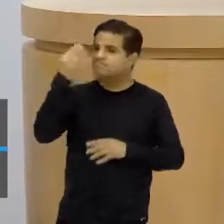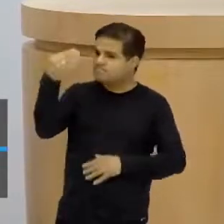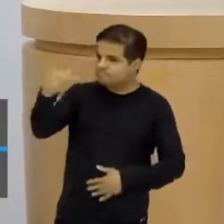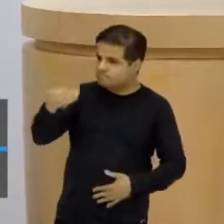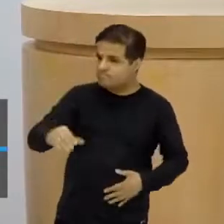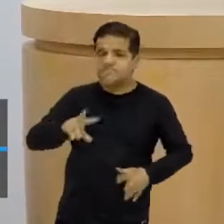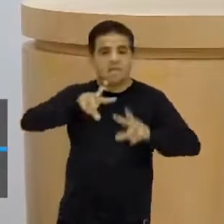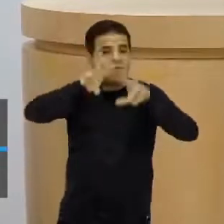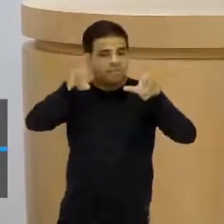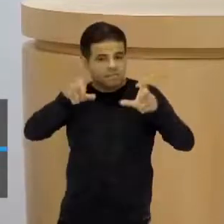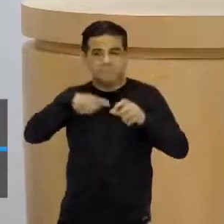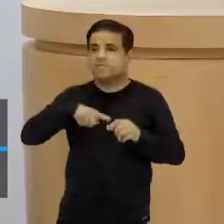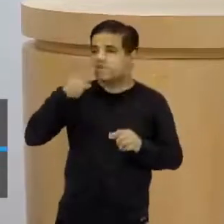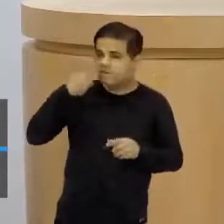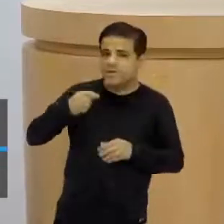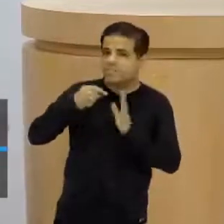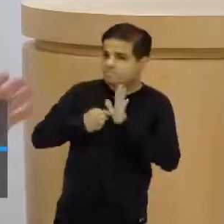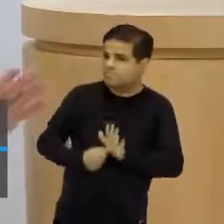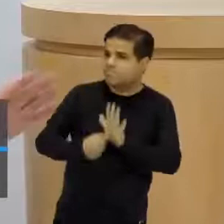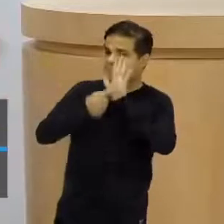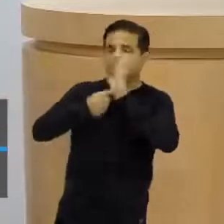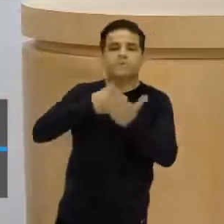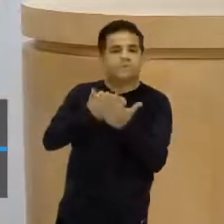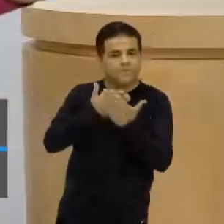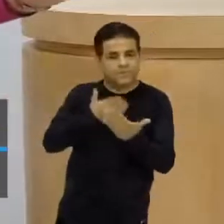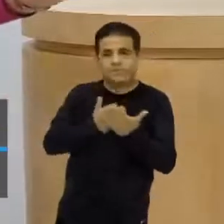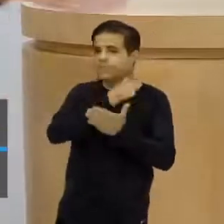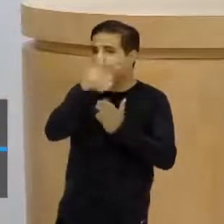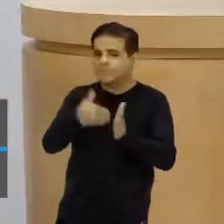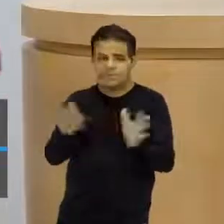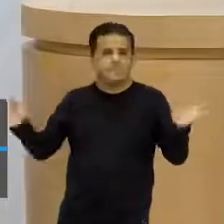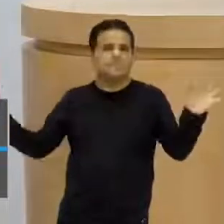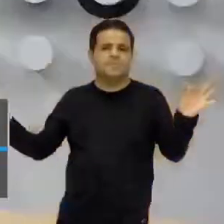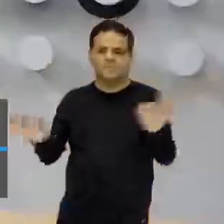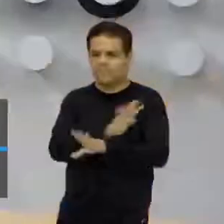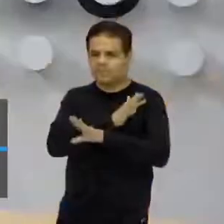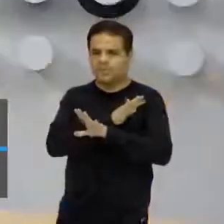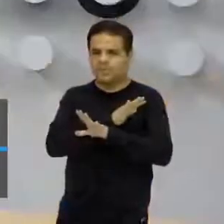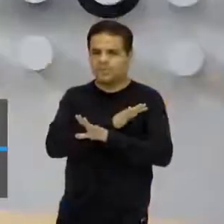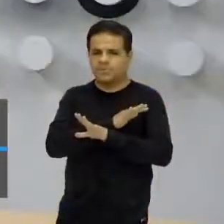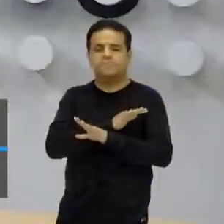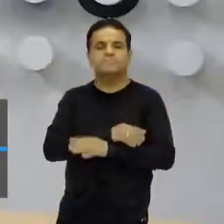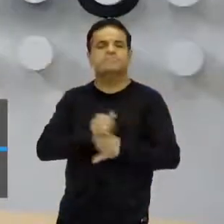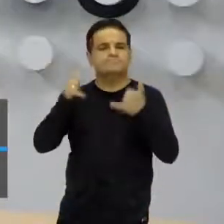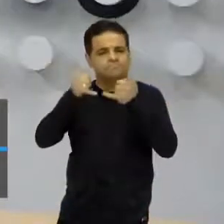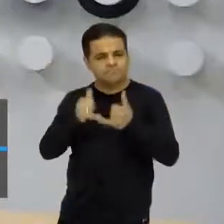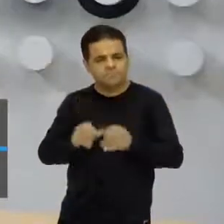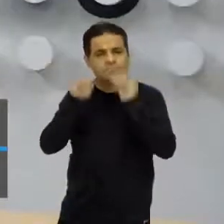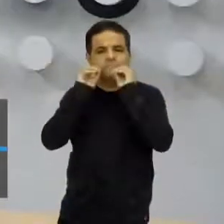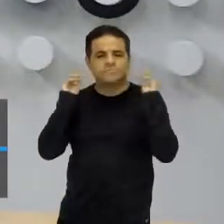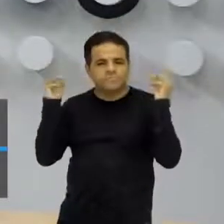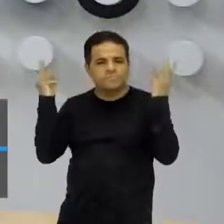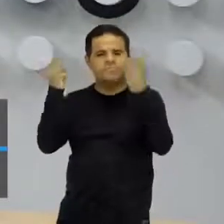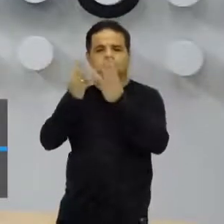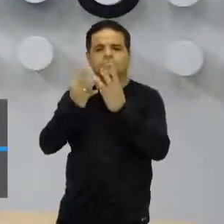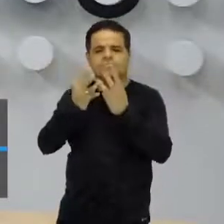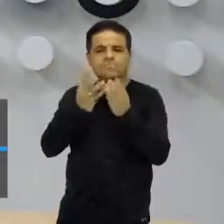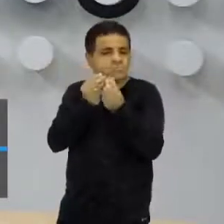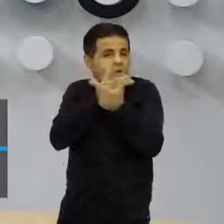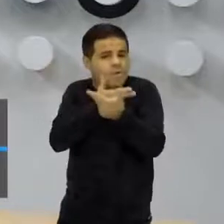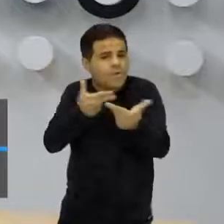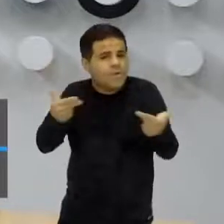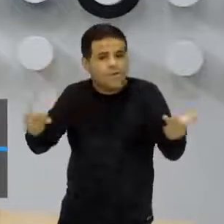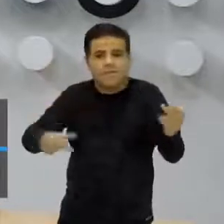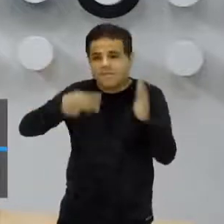tema, você vai ver que vai aparecer uma reportagem já com estudo pronto pra você. Site da ONU Brasil também, ONU, tem muita coisa. E